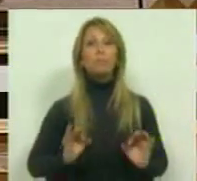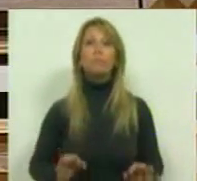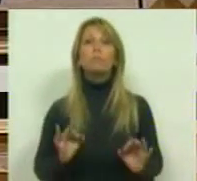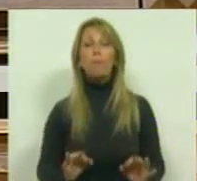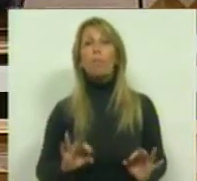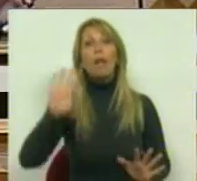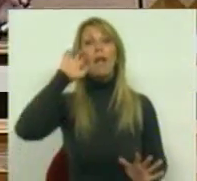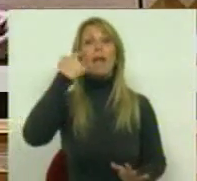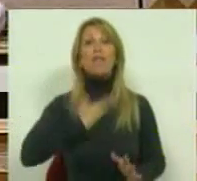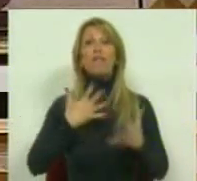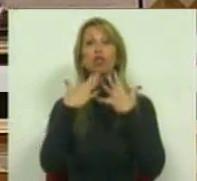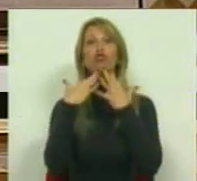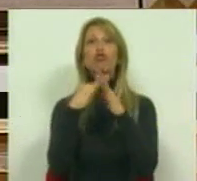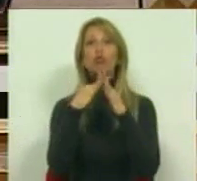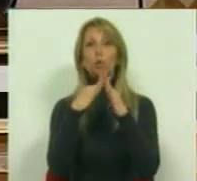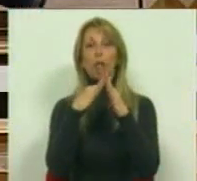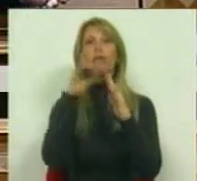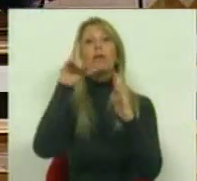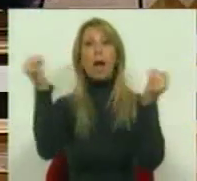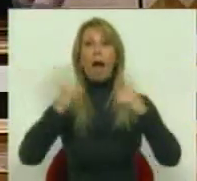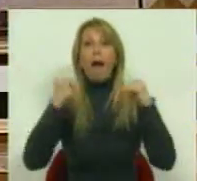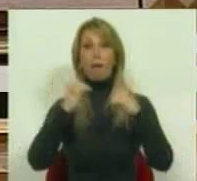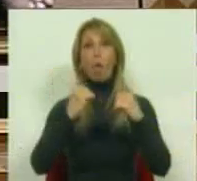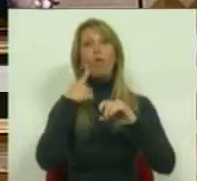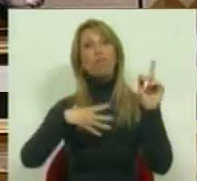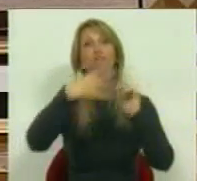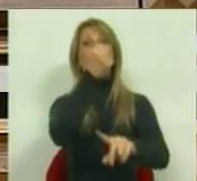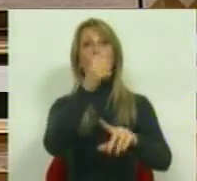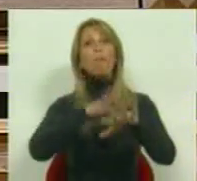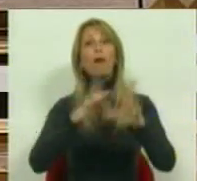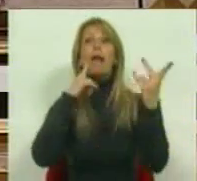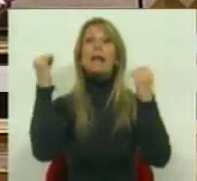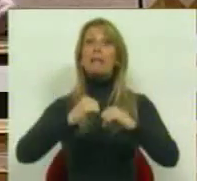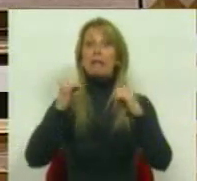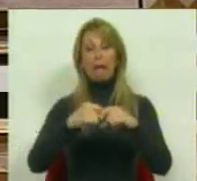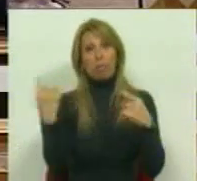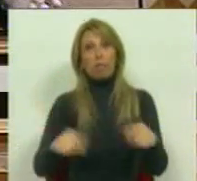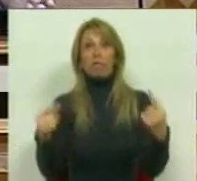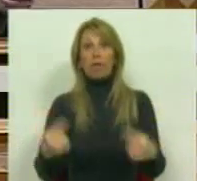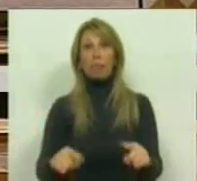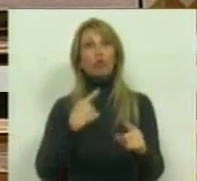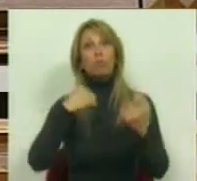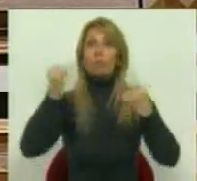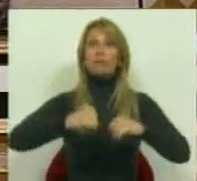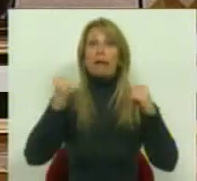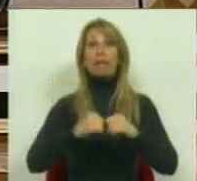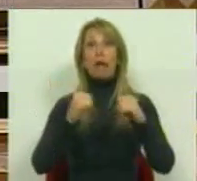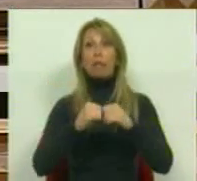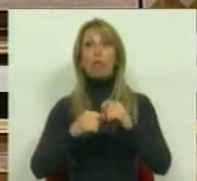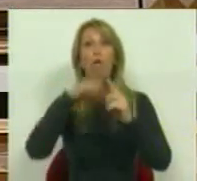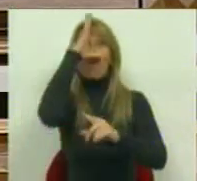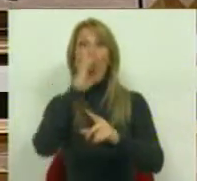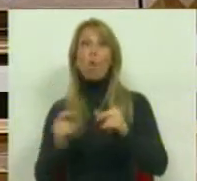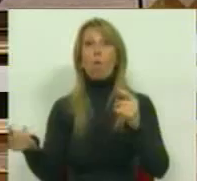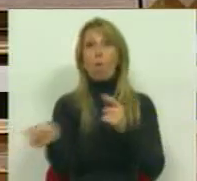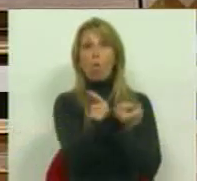com o déficit estrutural e com o acordo que foi atingido com o tratado que aí teremos, um tratado intergovernamental a 25,